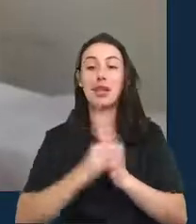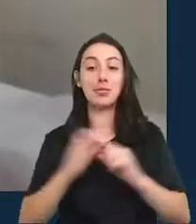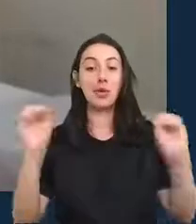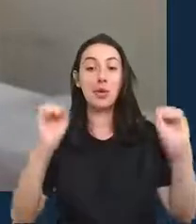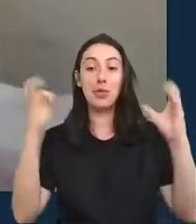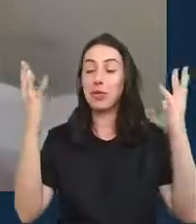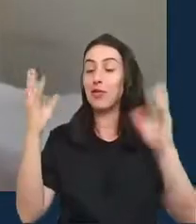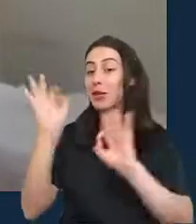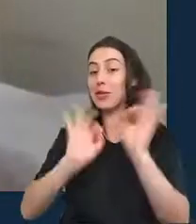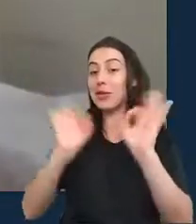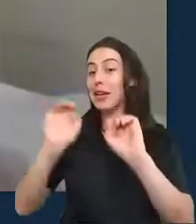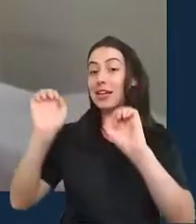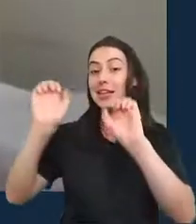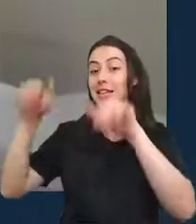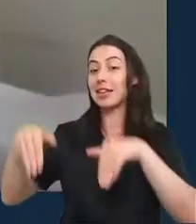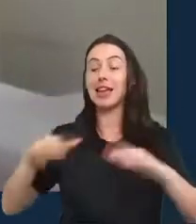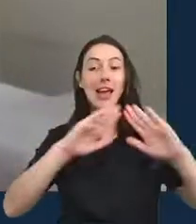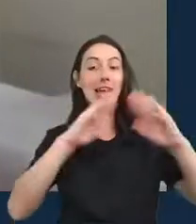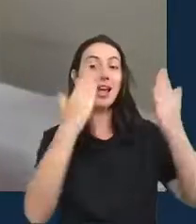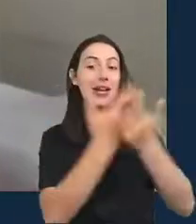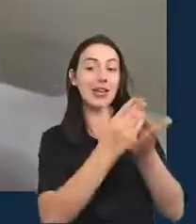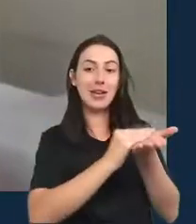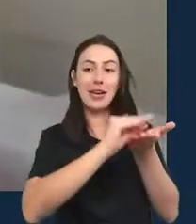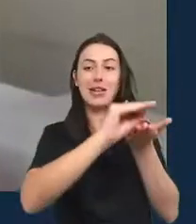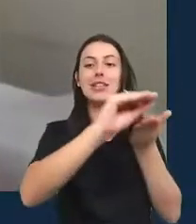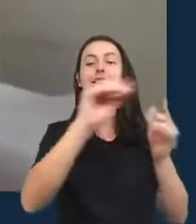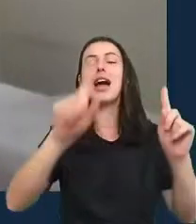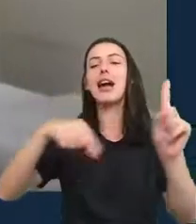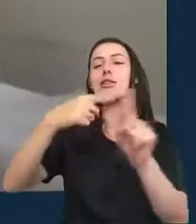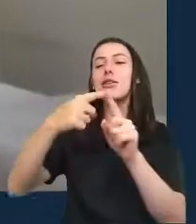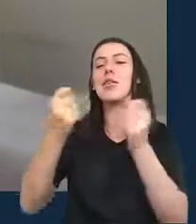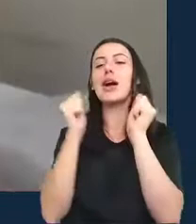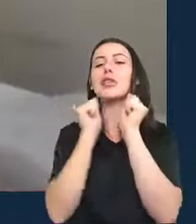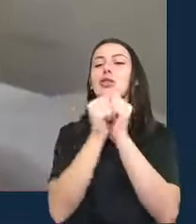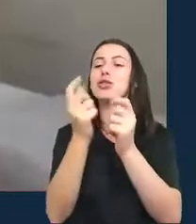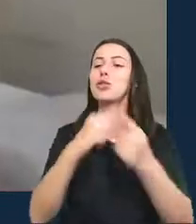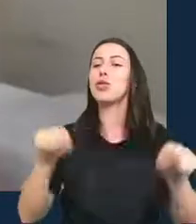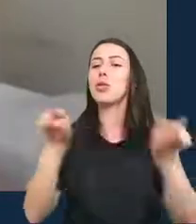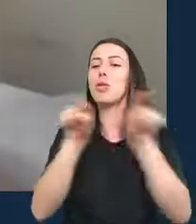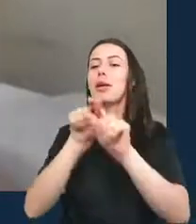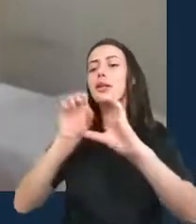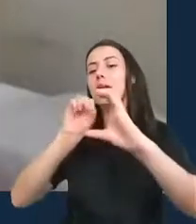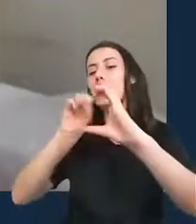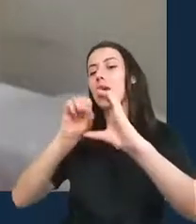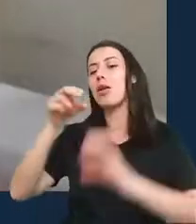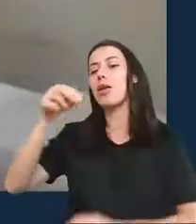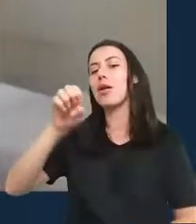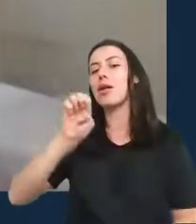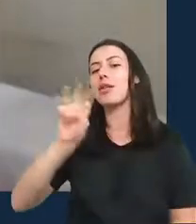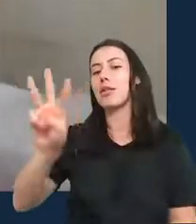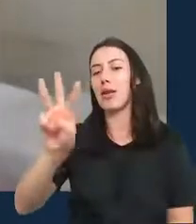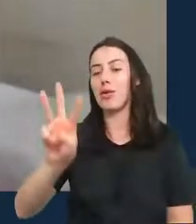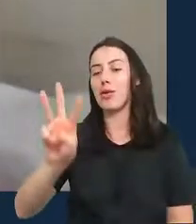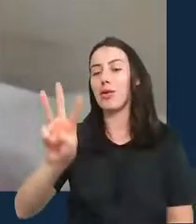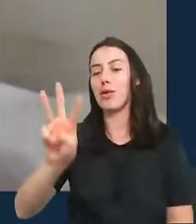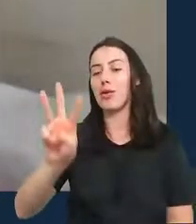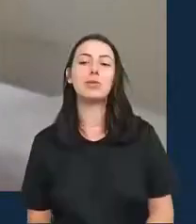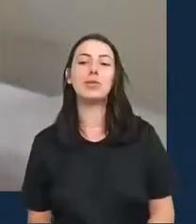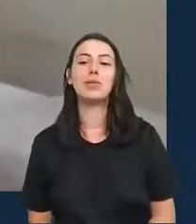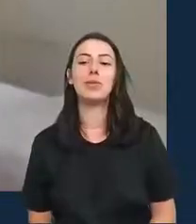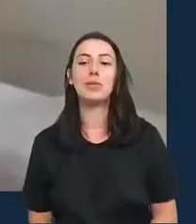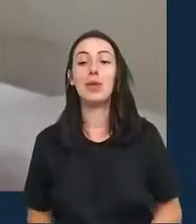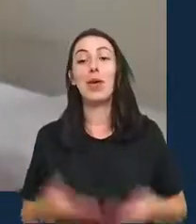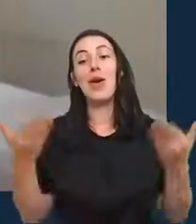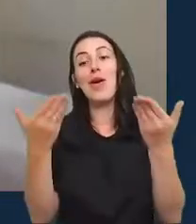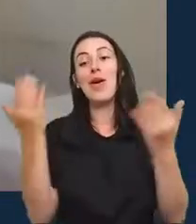um programa da Open Knowledge Brasil e desenvolvido em parceria com o Google News Initiative. Hoje é o último